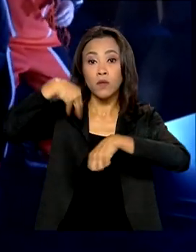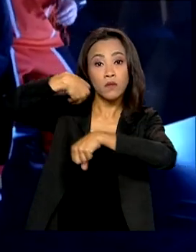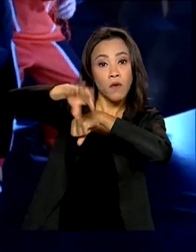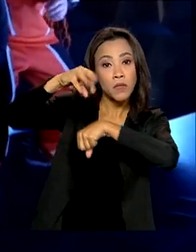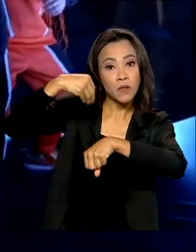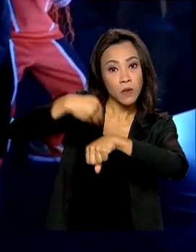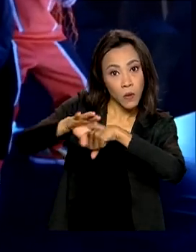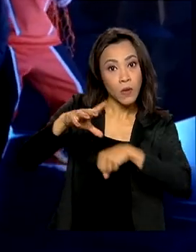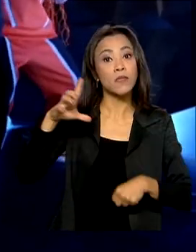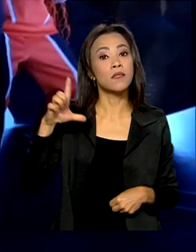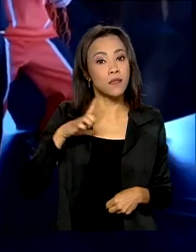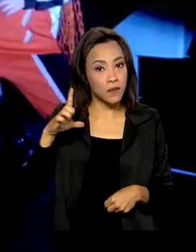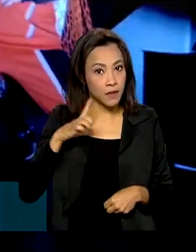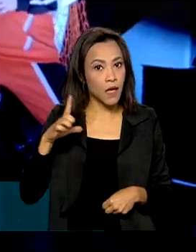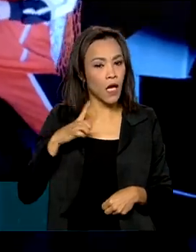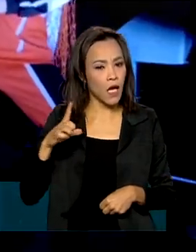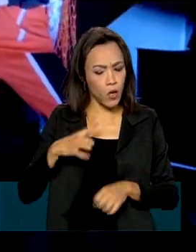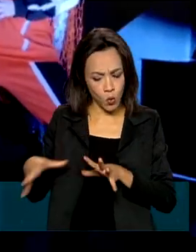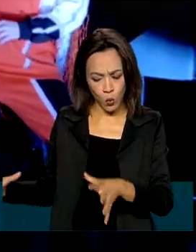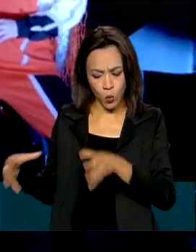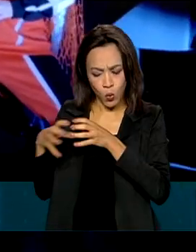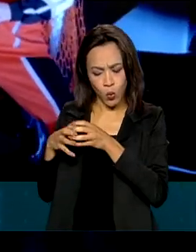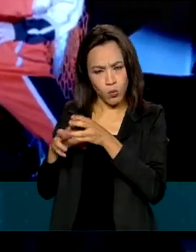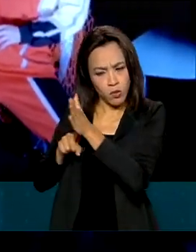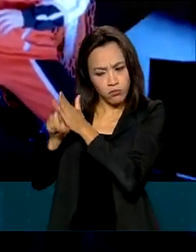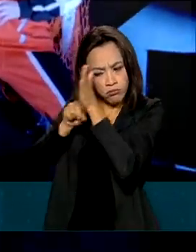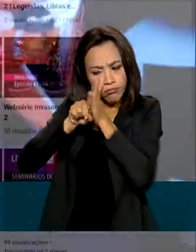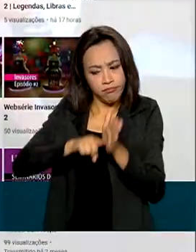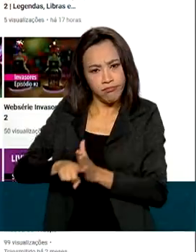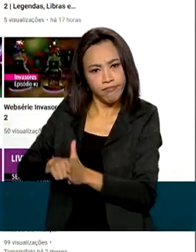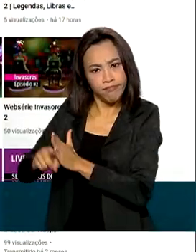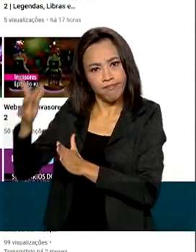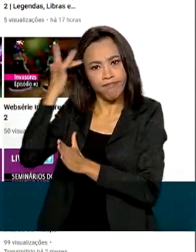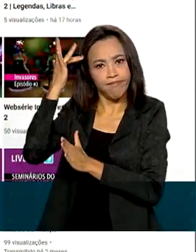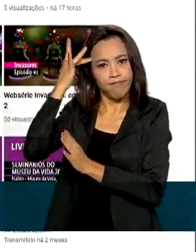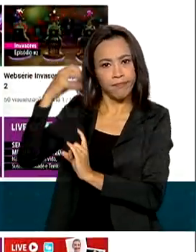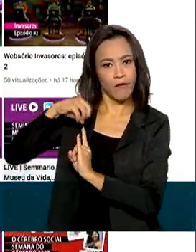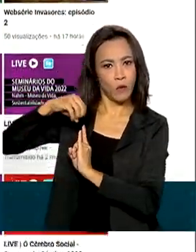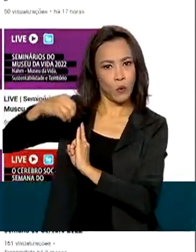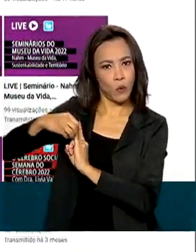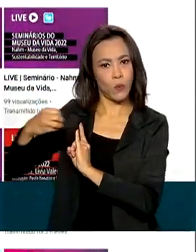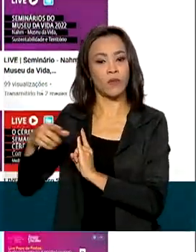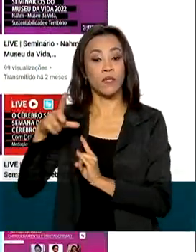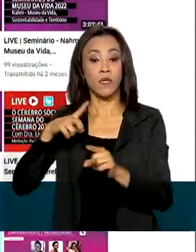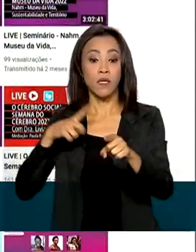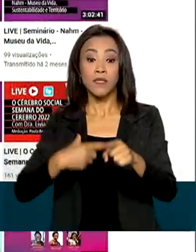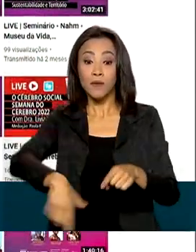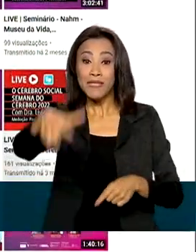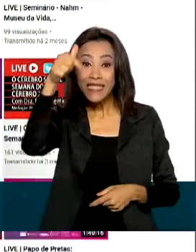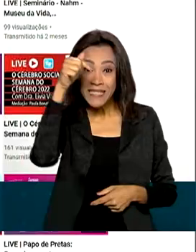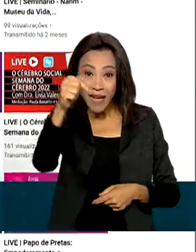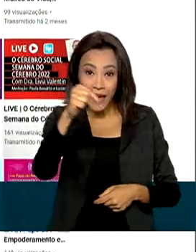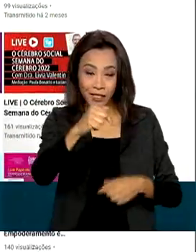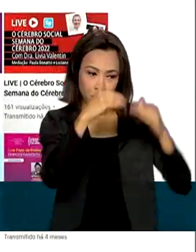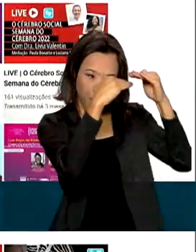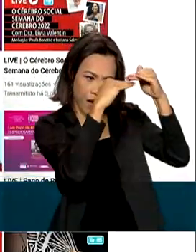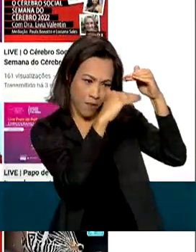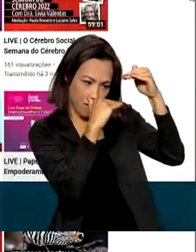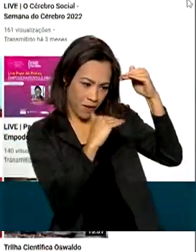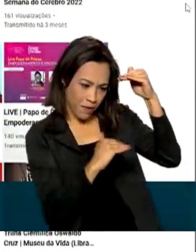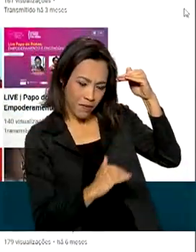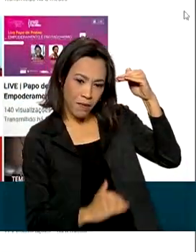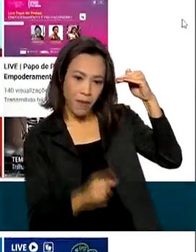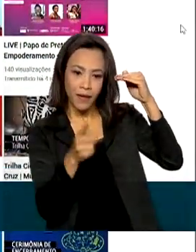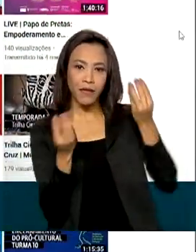têm aval dos consultores científicos da Fiocruz. No total, são sete episódios que estão disponíveis